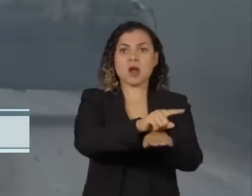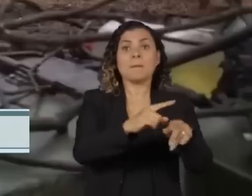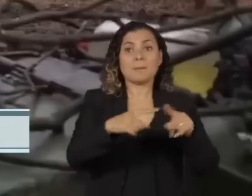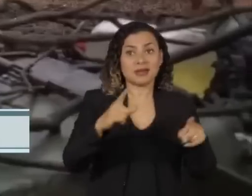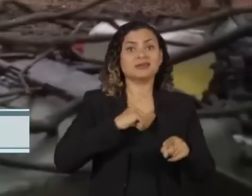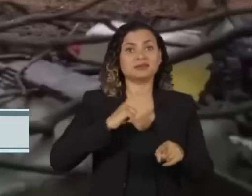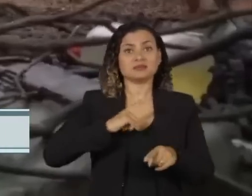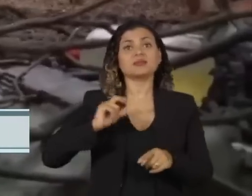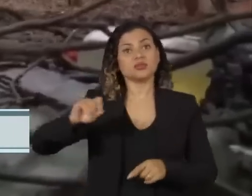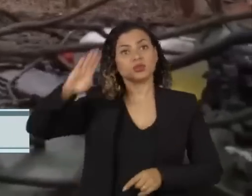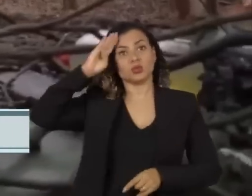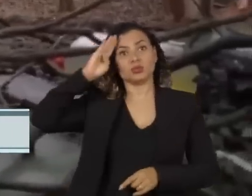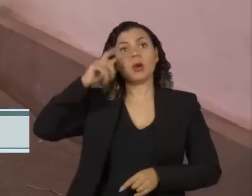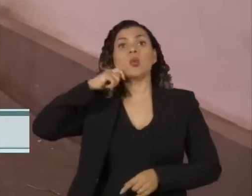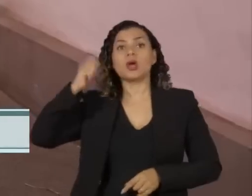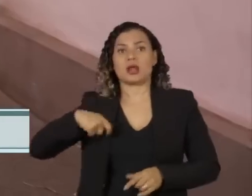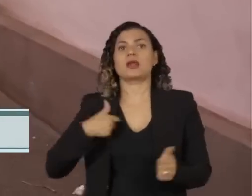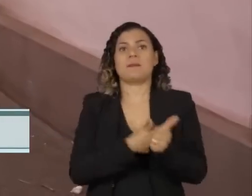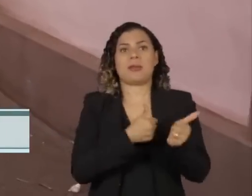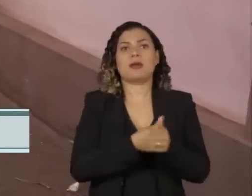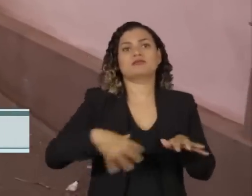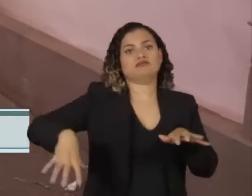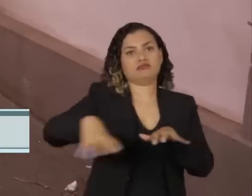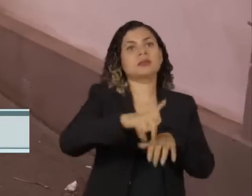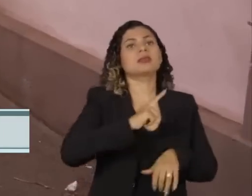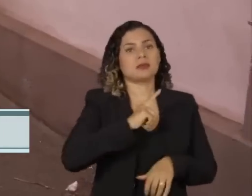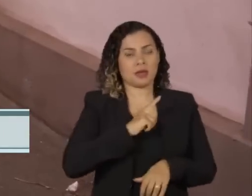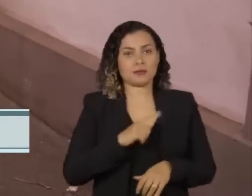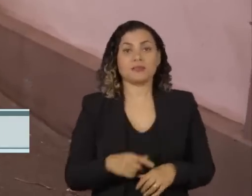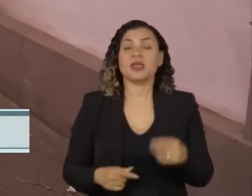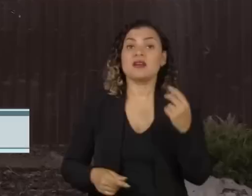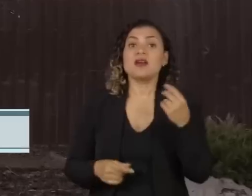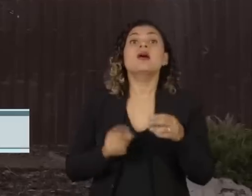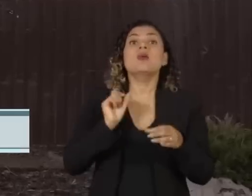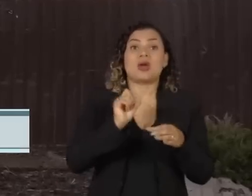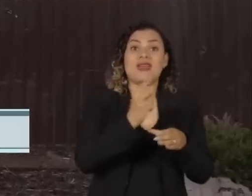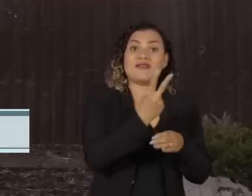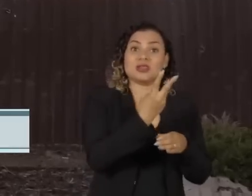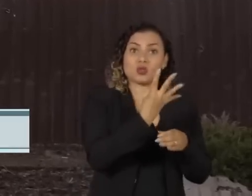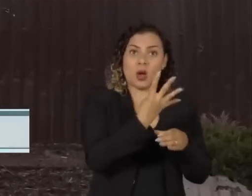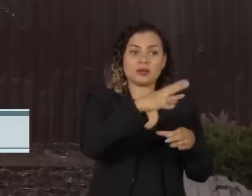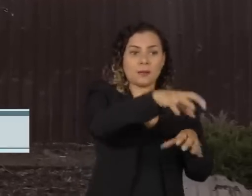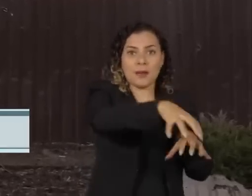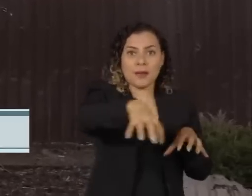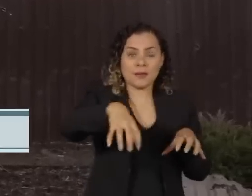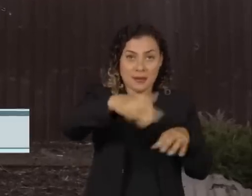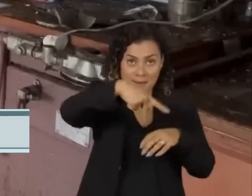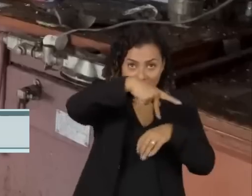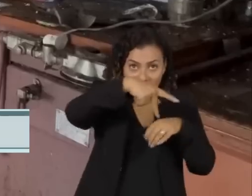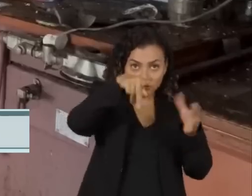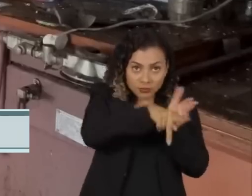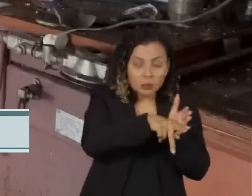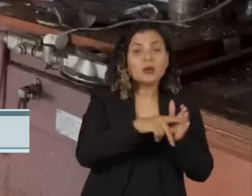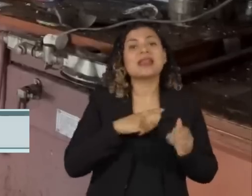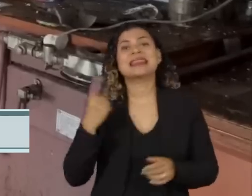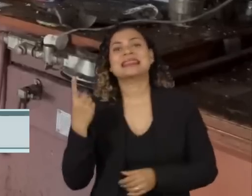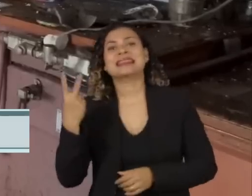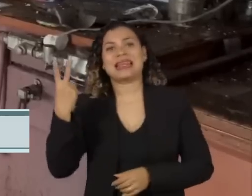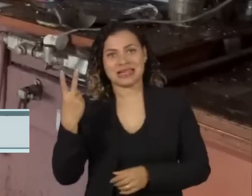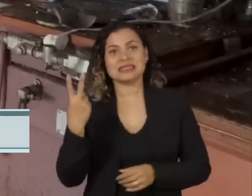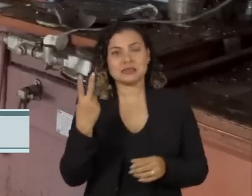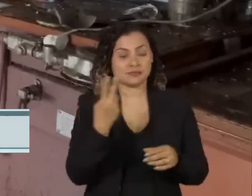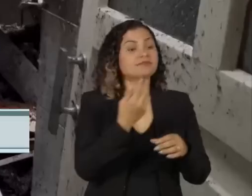ucranianos nos arredores. Das 24 regiões do país, 13 foram duramente atacadas.